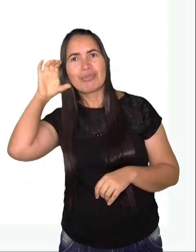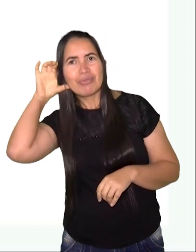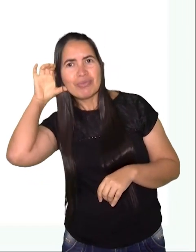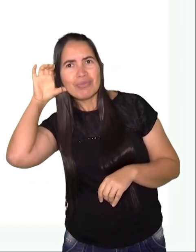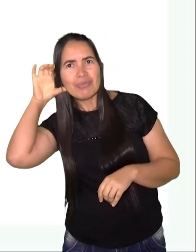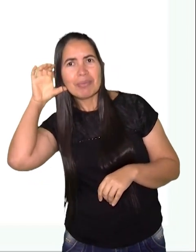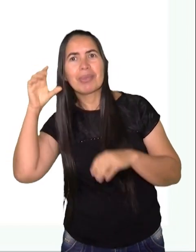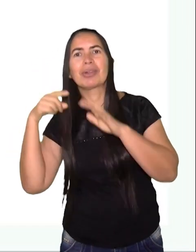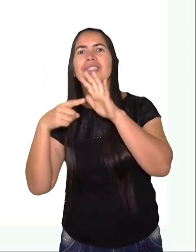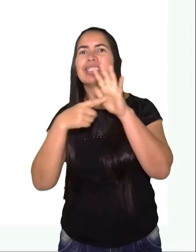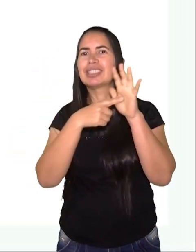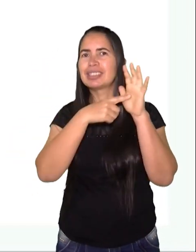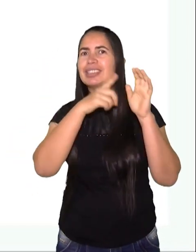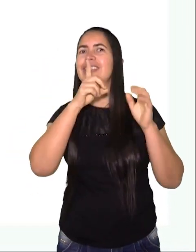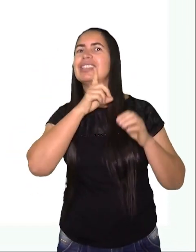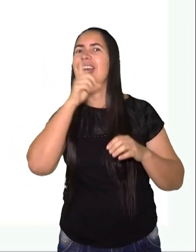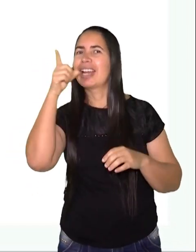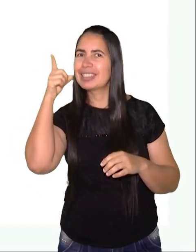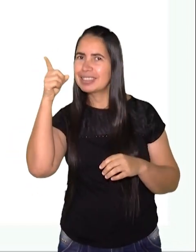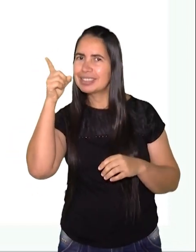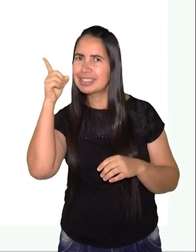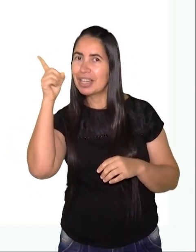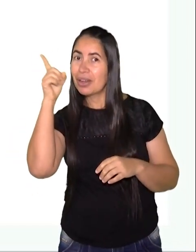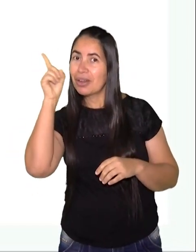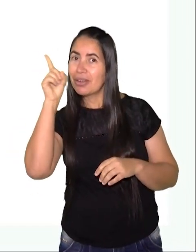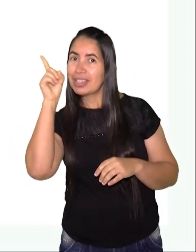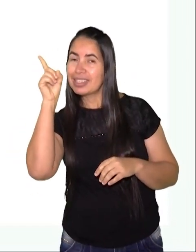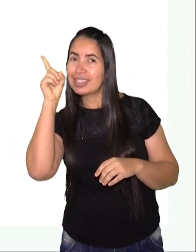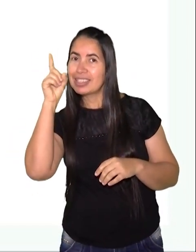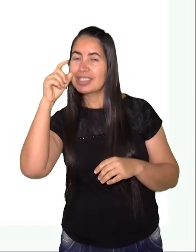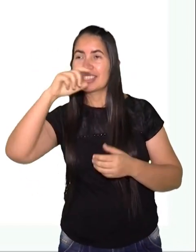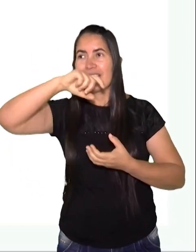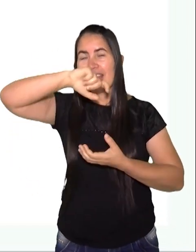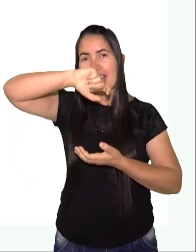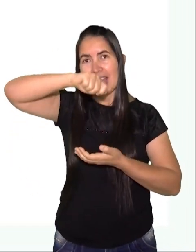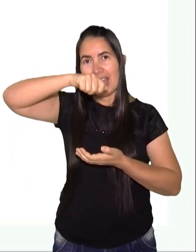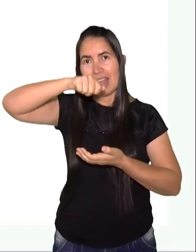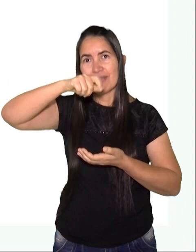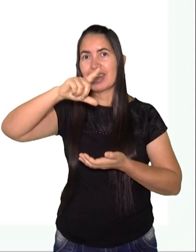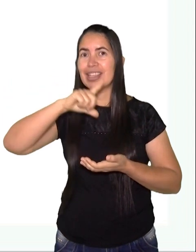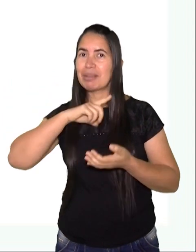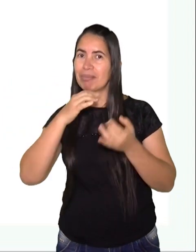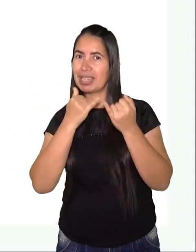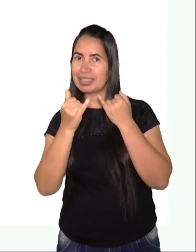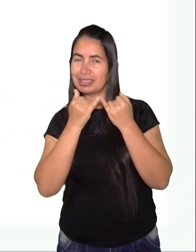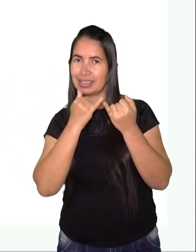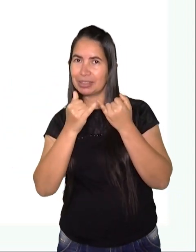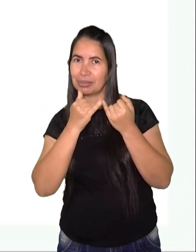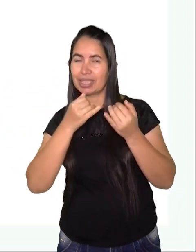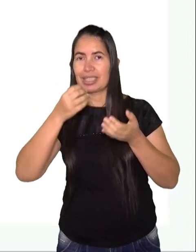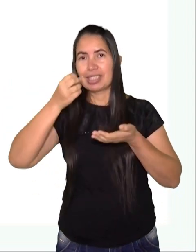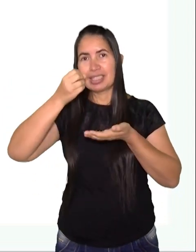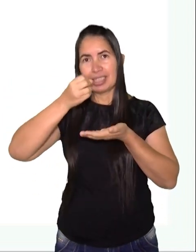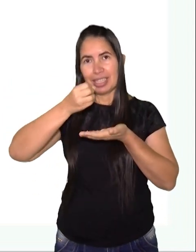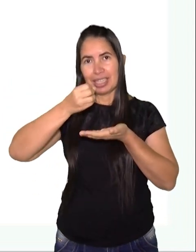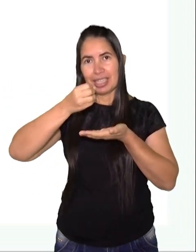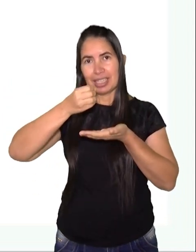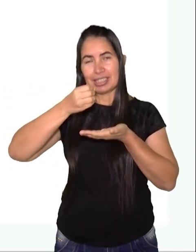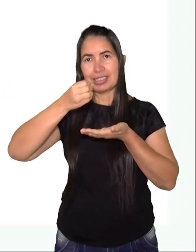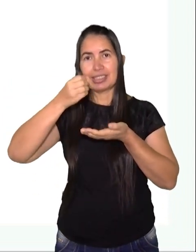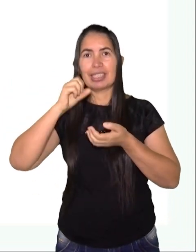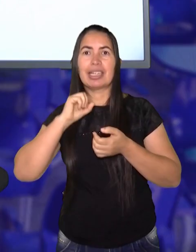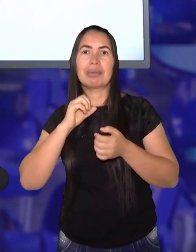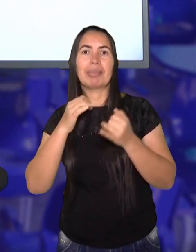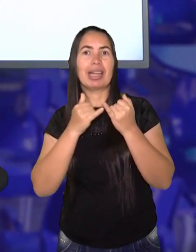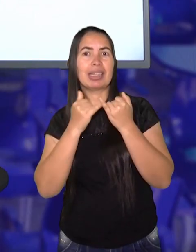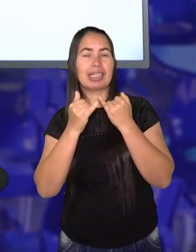Ouvir de lá e eu estou mostrando daqui. Olha aí uma garrafa. Tem alguma parecida? Tem canecas em casa que se